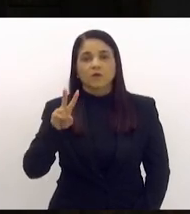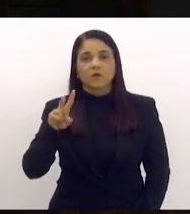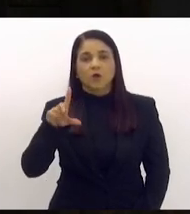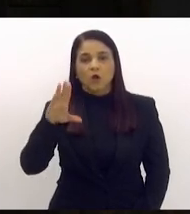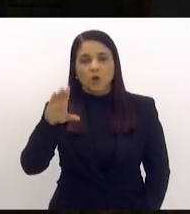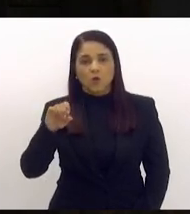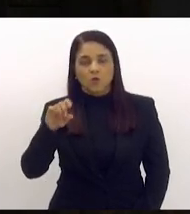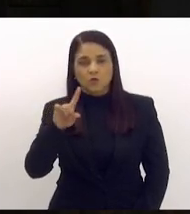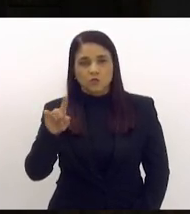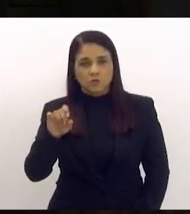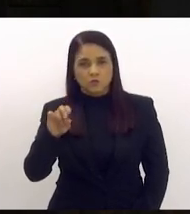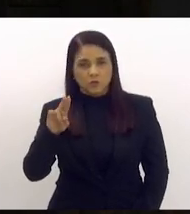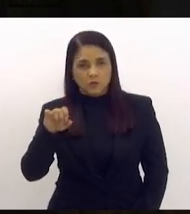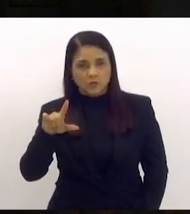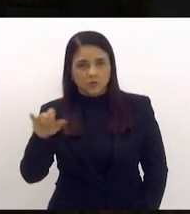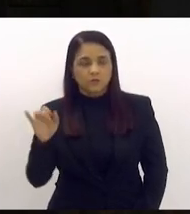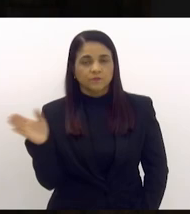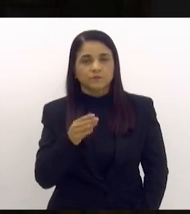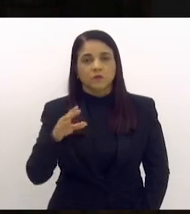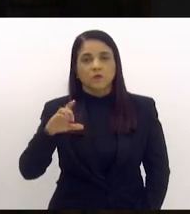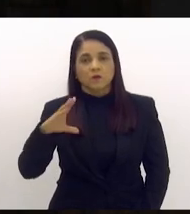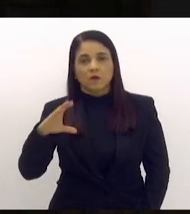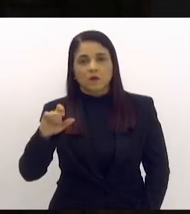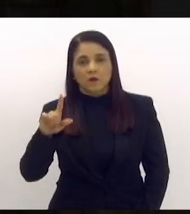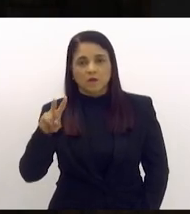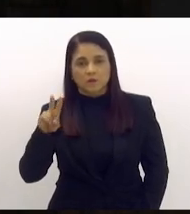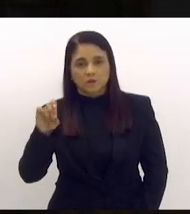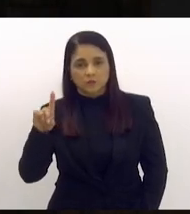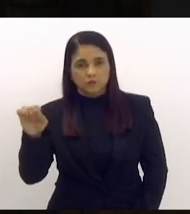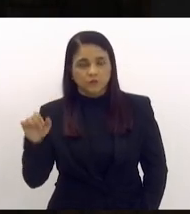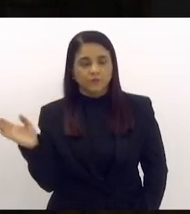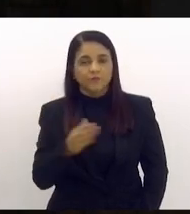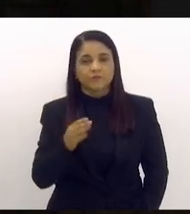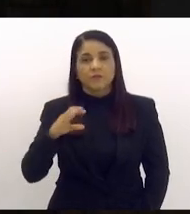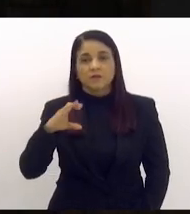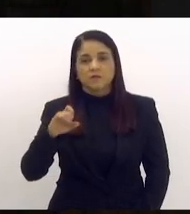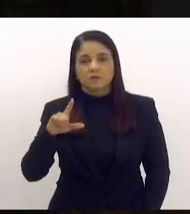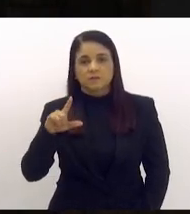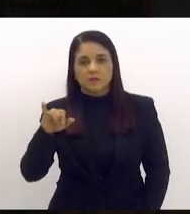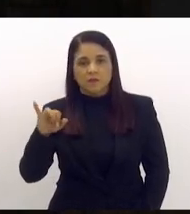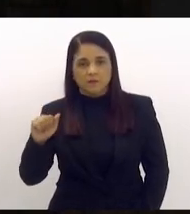deputado Cláudio Caiado, deputado Célia Jordão.